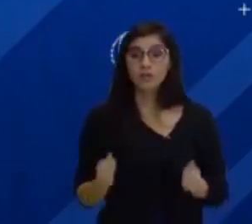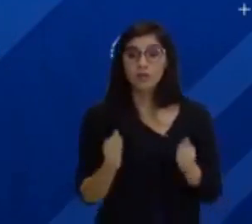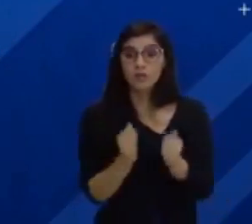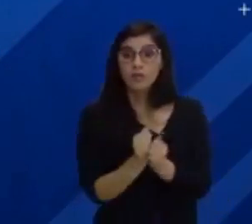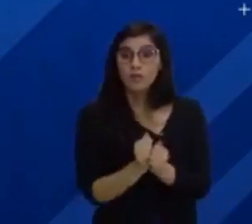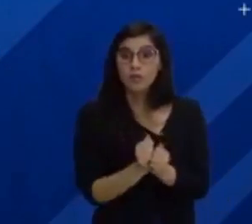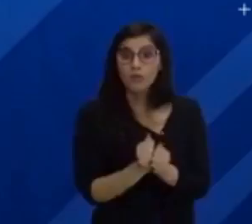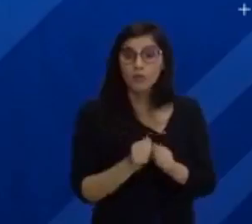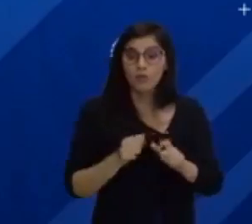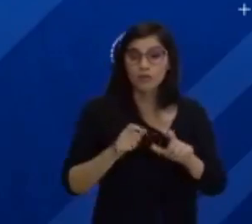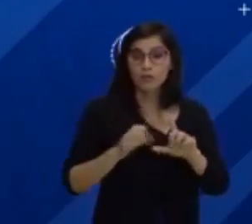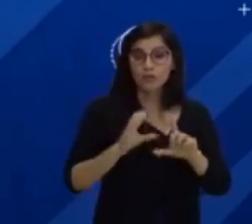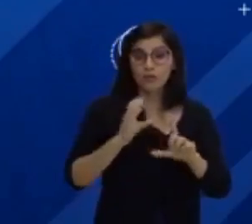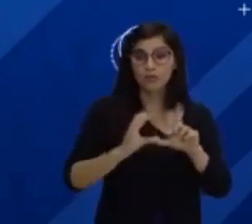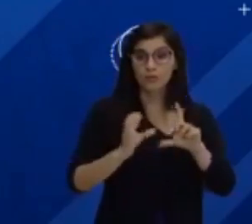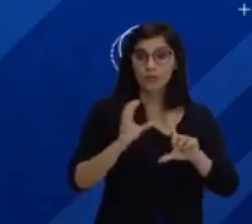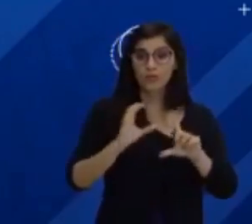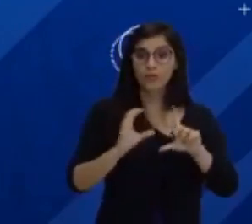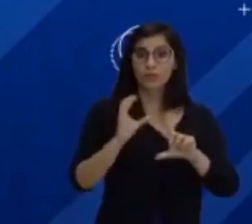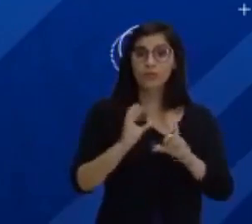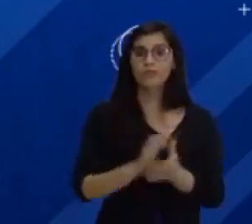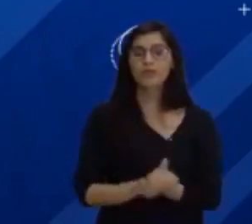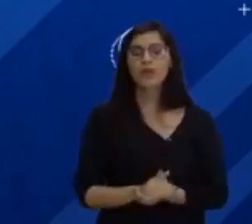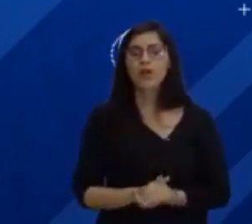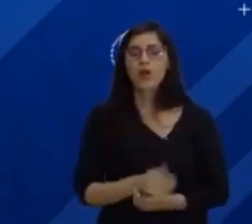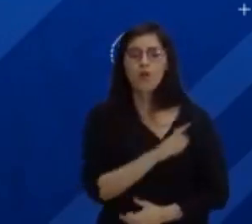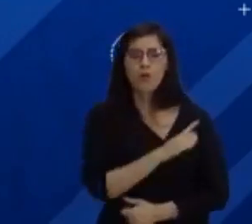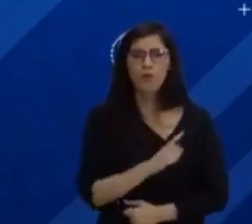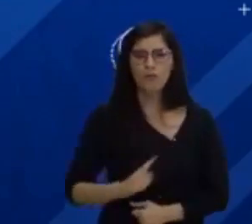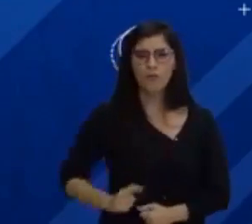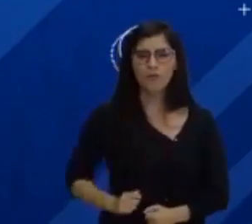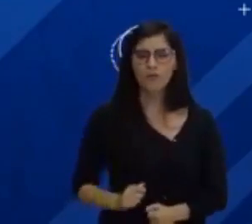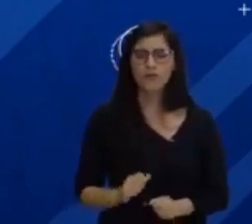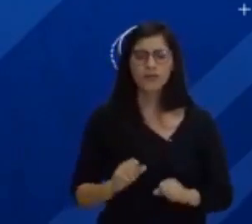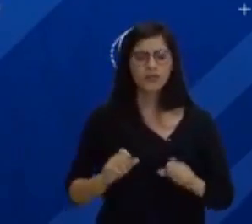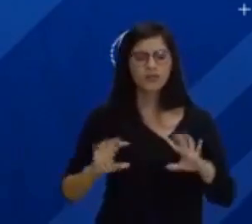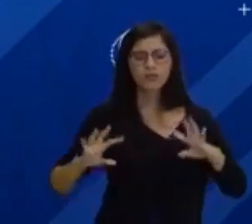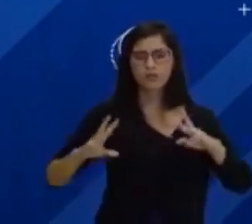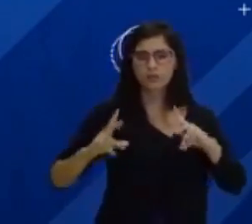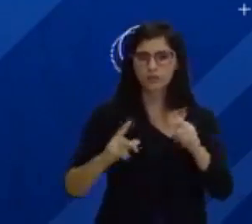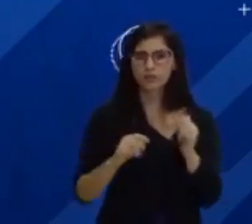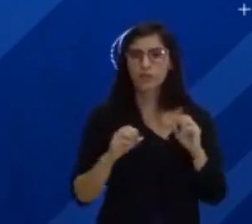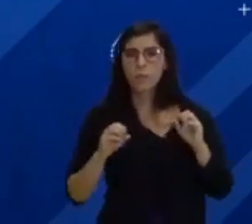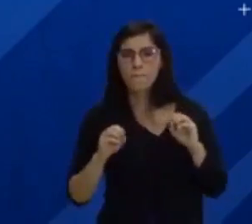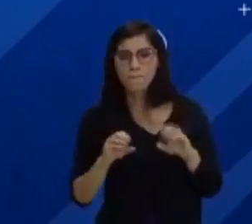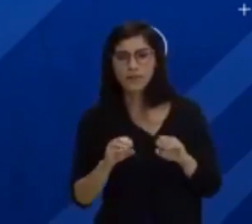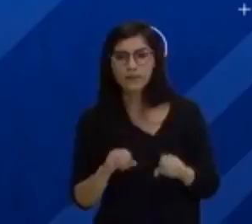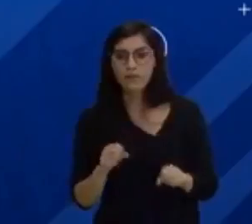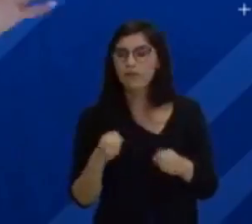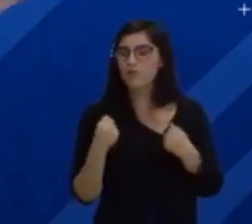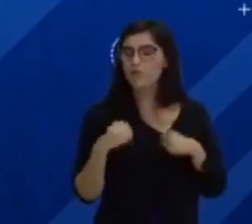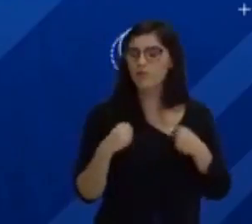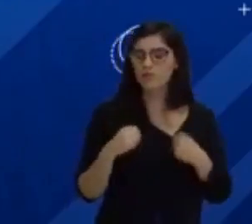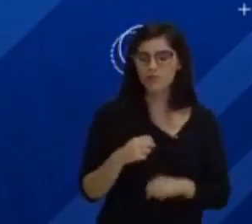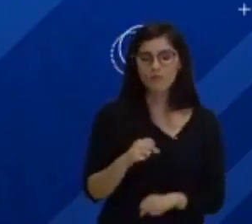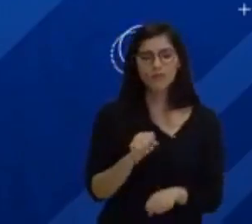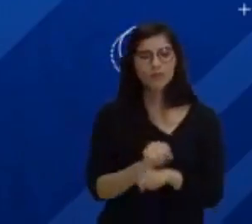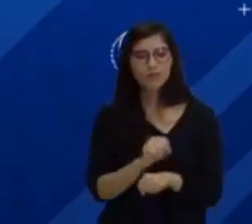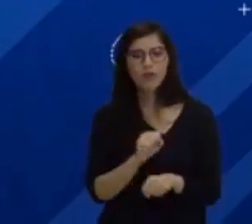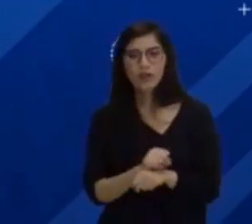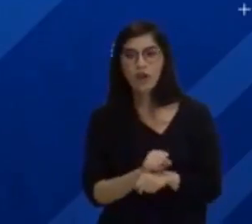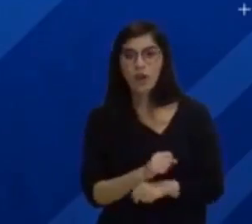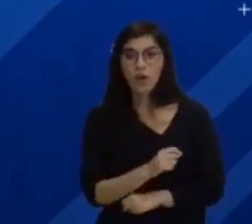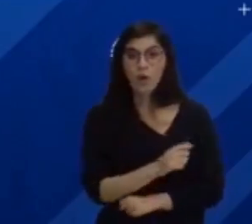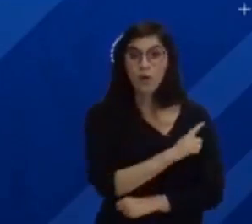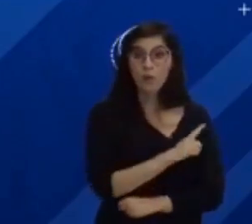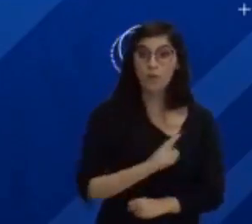O governo não está medindo esforços para levar a educação na sua casa. A educação não pode esperar. Meio a essa pandemia, o governo está